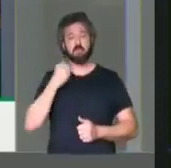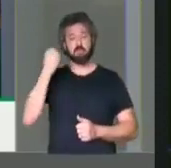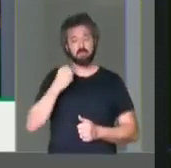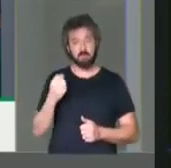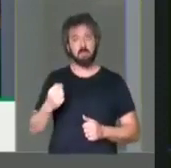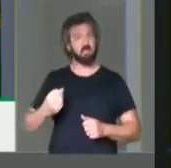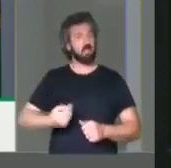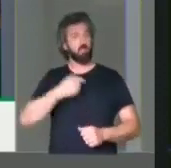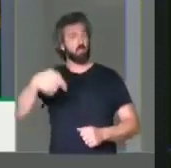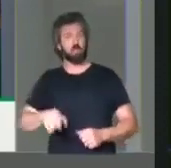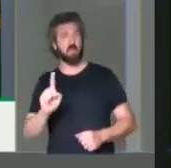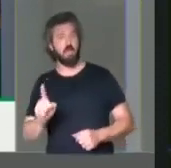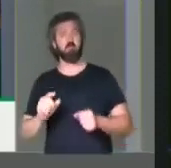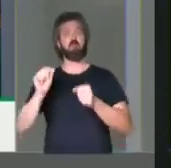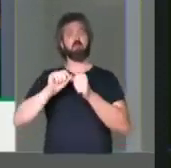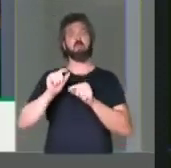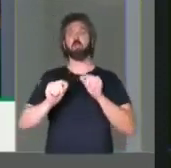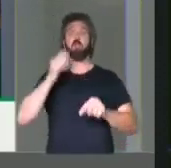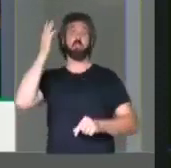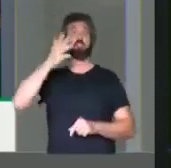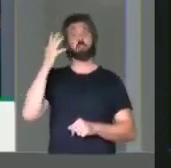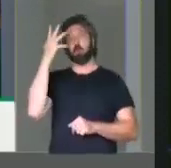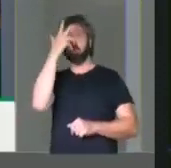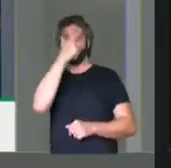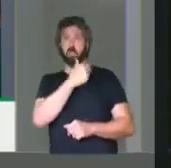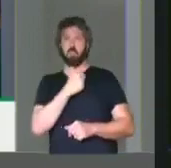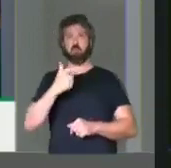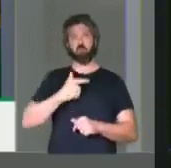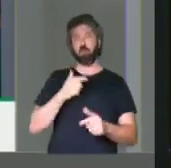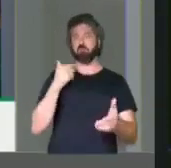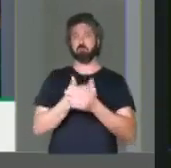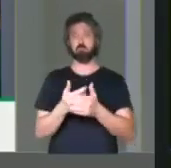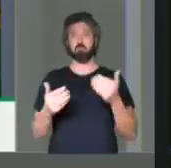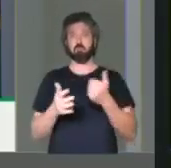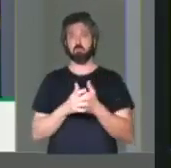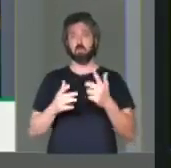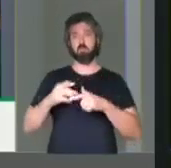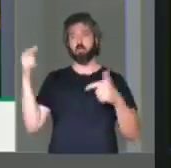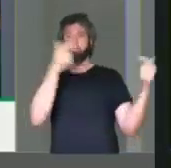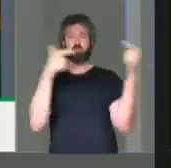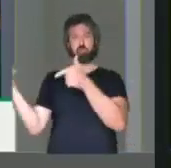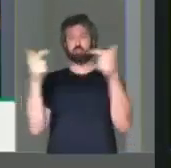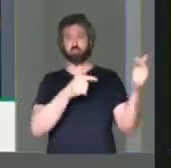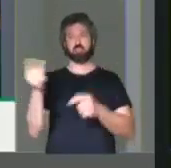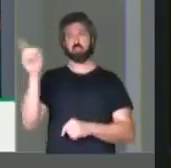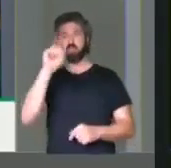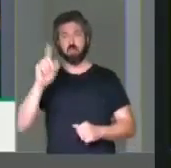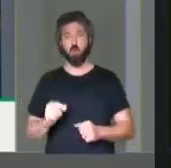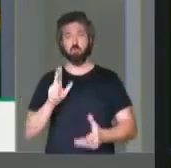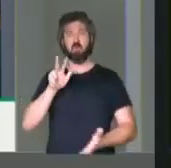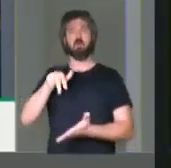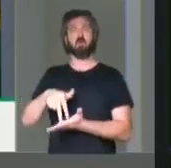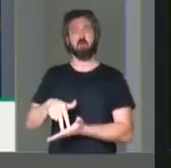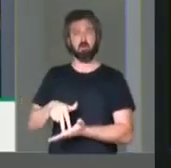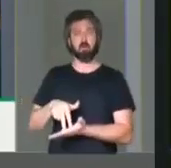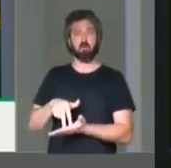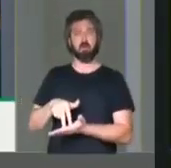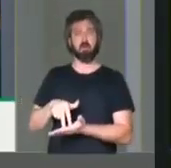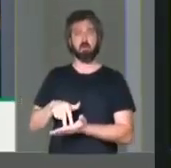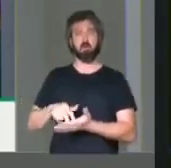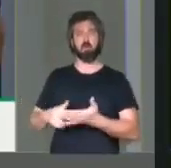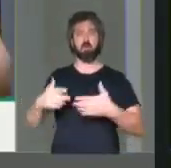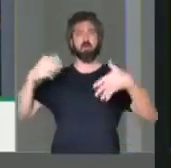senadores não estão aqui só para fazer discurso bonito ou feio, nem para um xingar o outro, nem para subir na tribuna